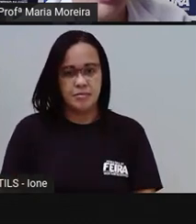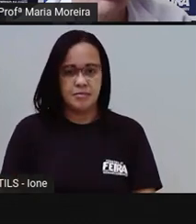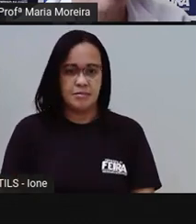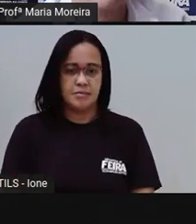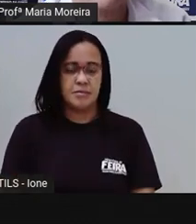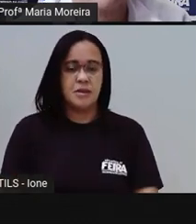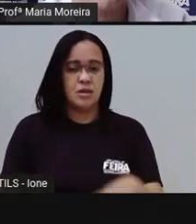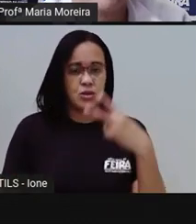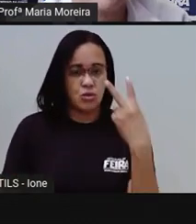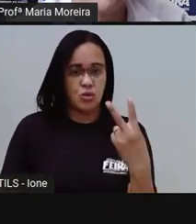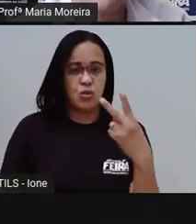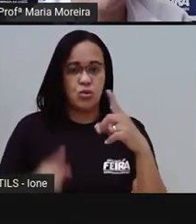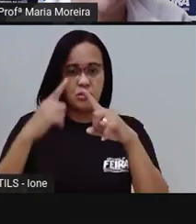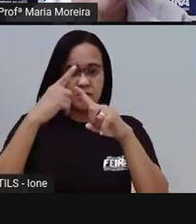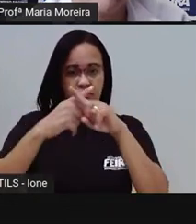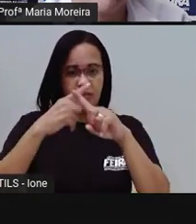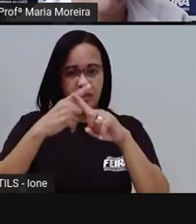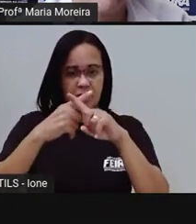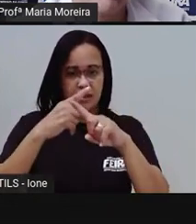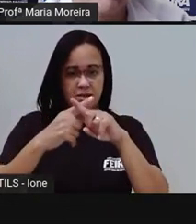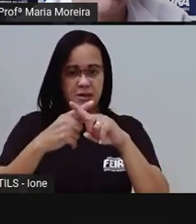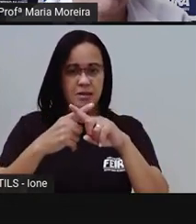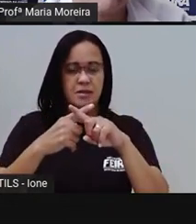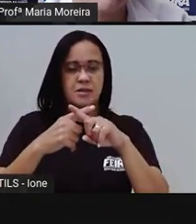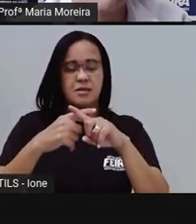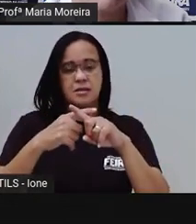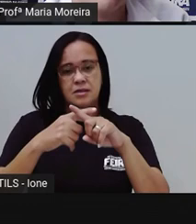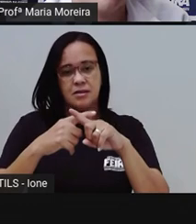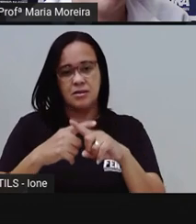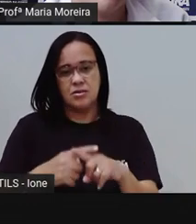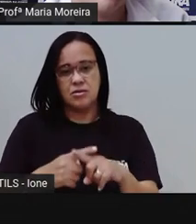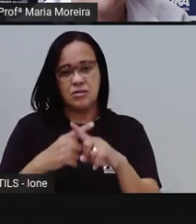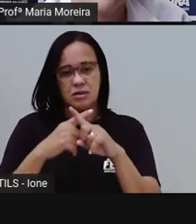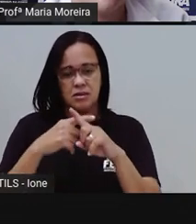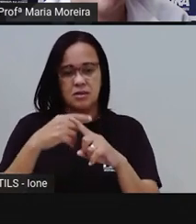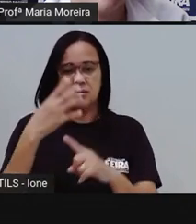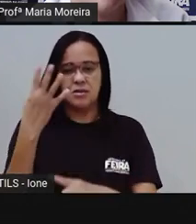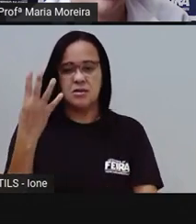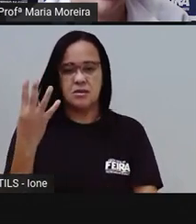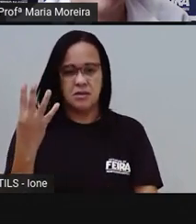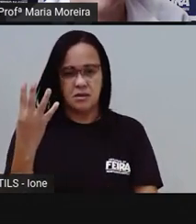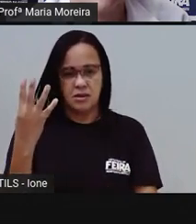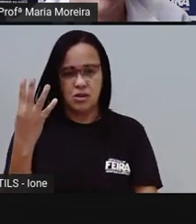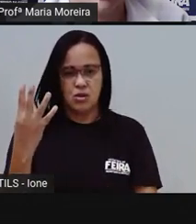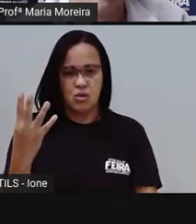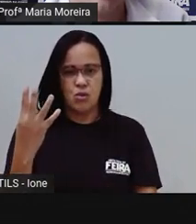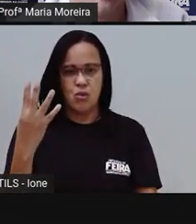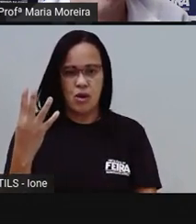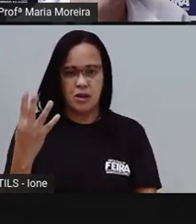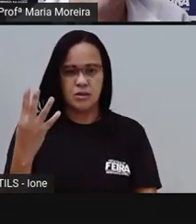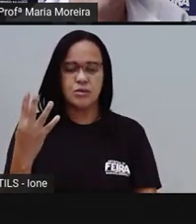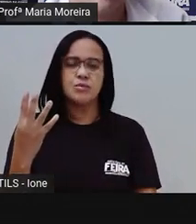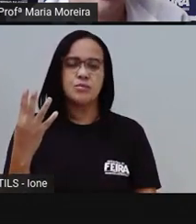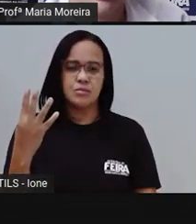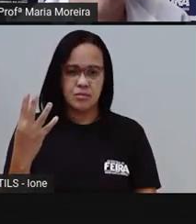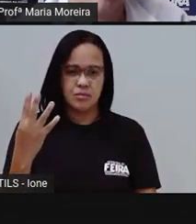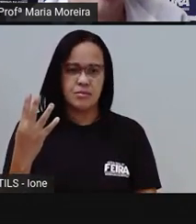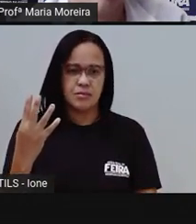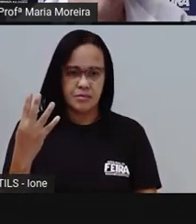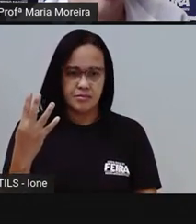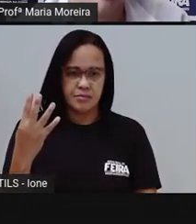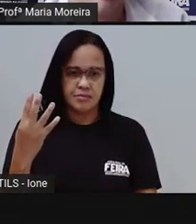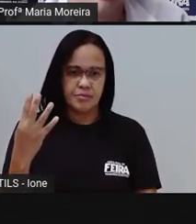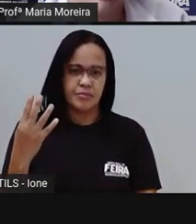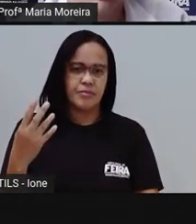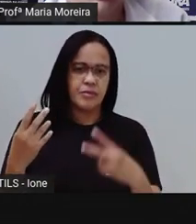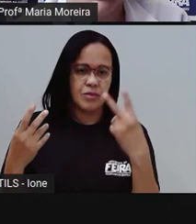Vezes quantos? Quantos pneus eu tenho, ó? Um, dois, três, quatro. Então, ó.